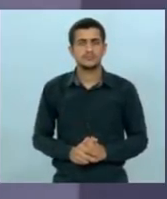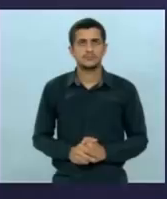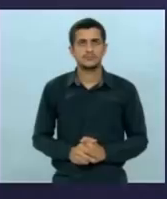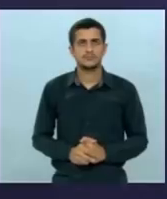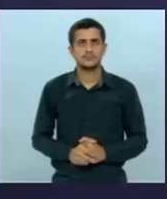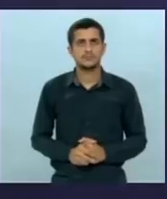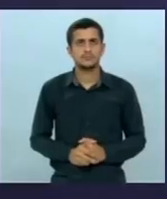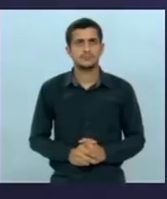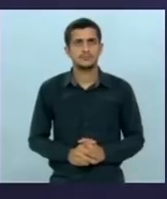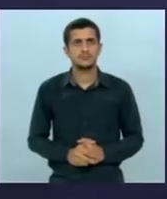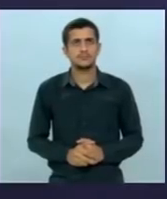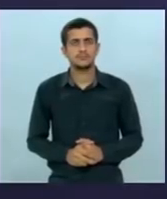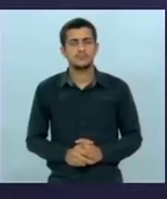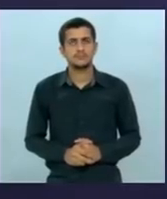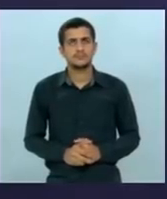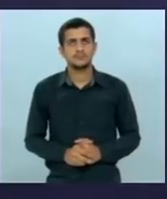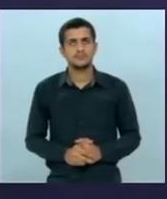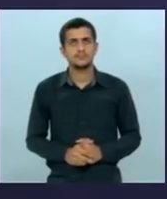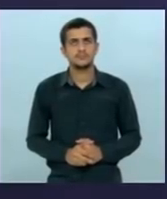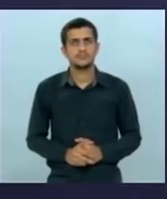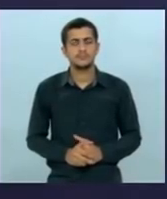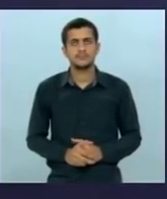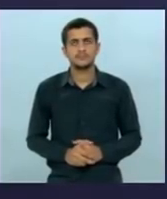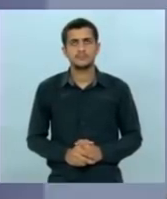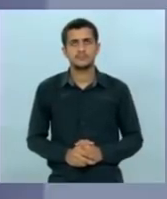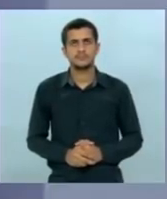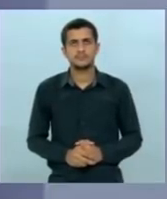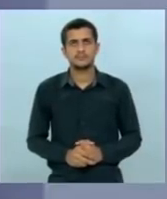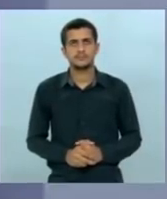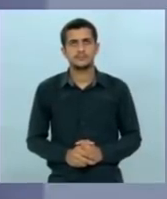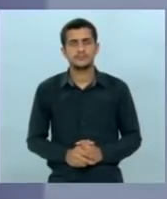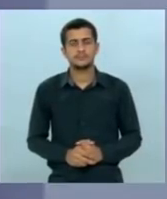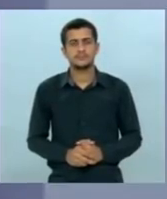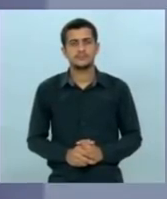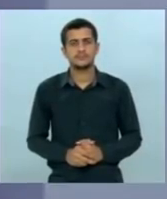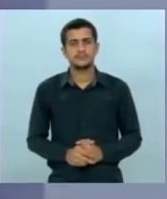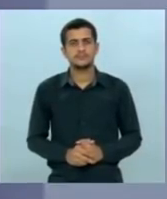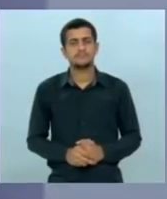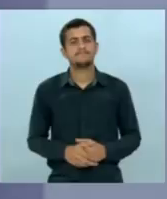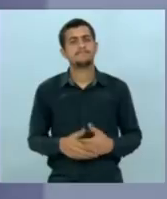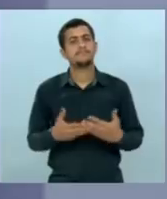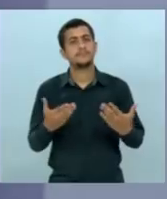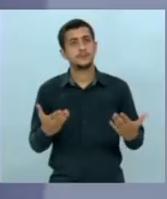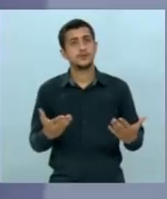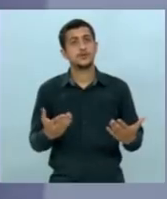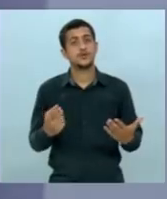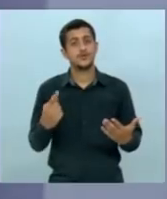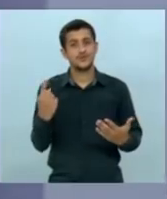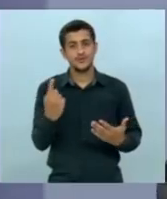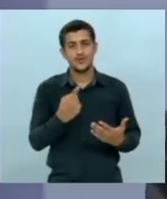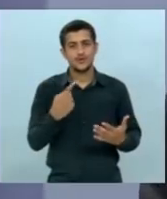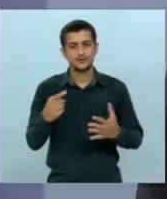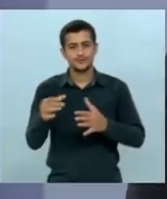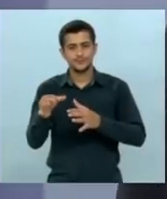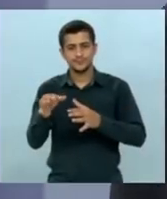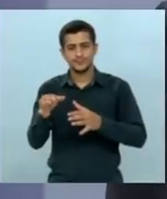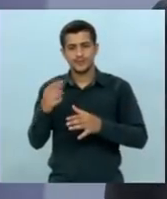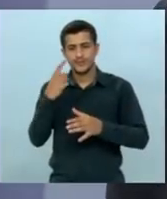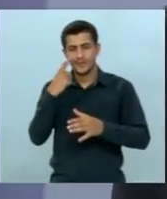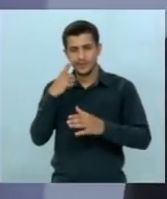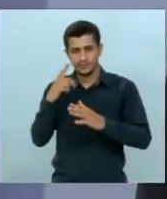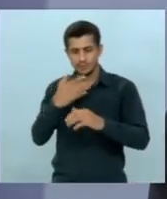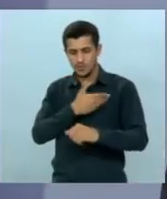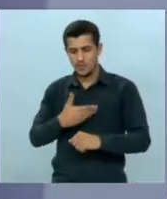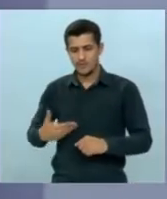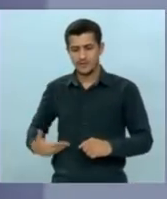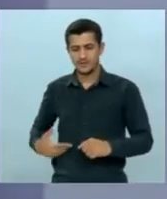o candidato tem agora 1 minuto e 30 para a resposta candidato nós pegamos o governo no pior momento da história do